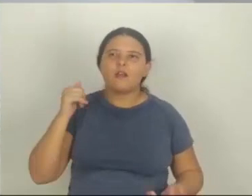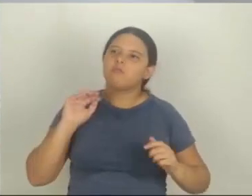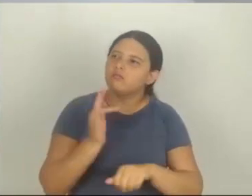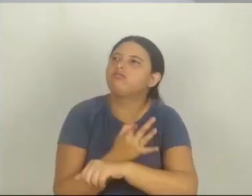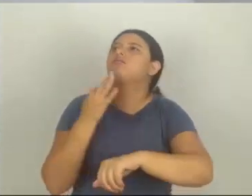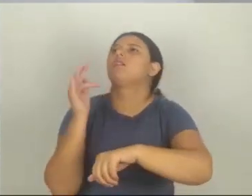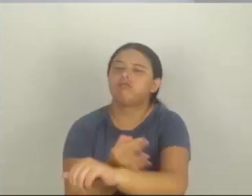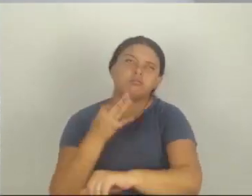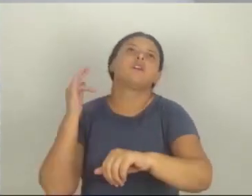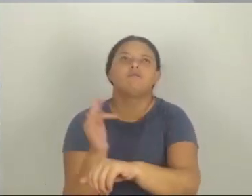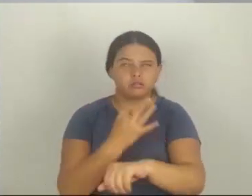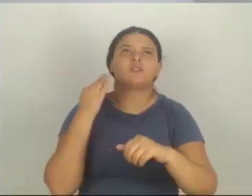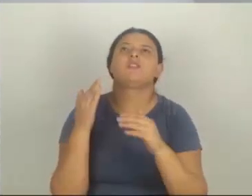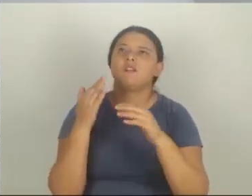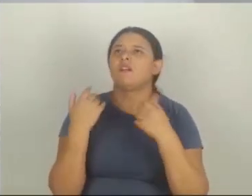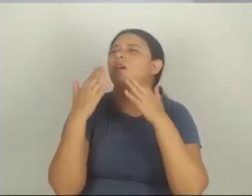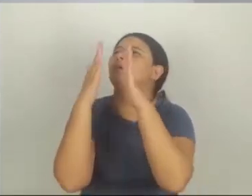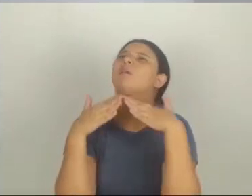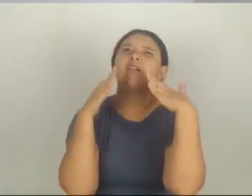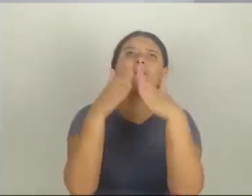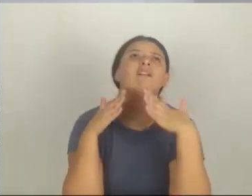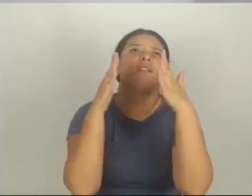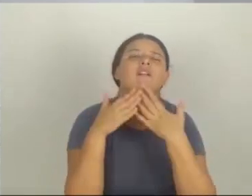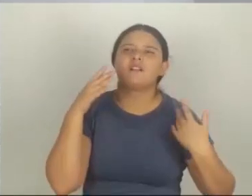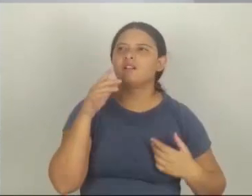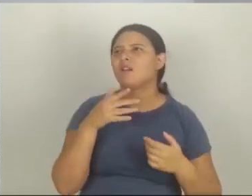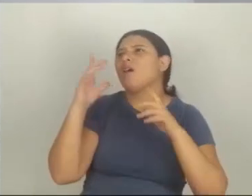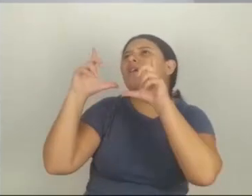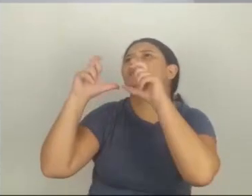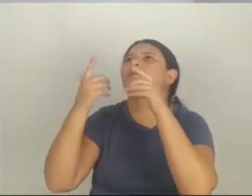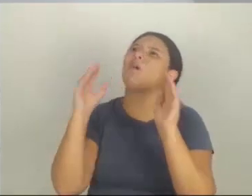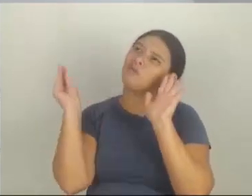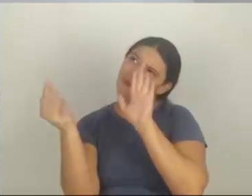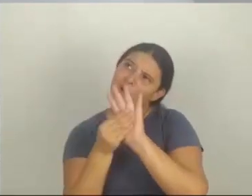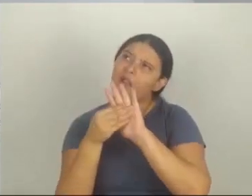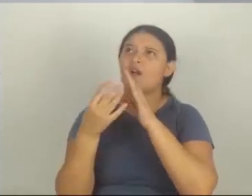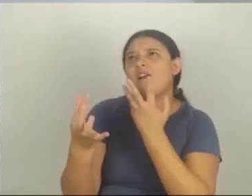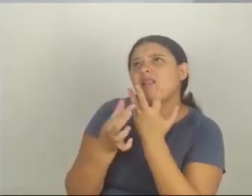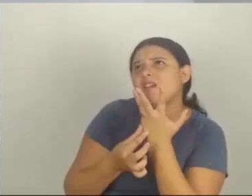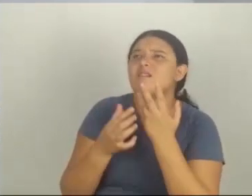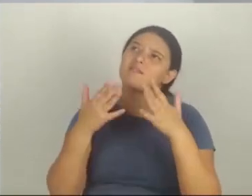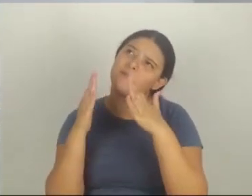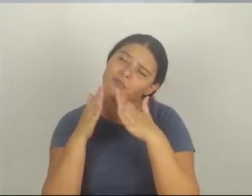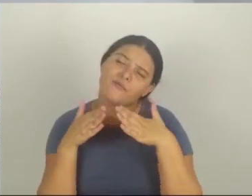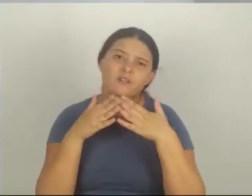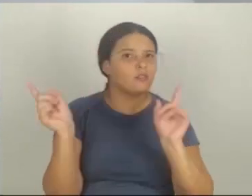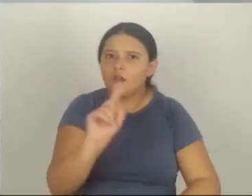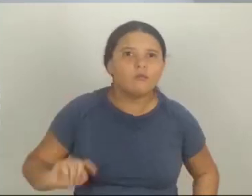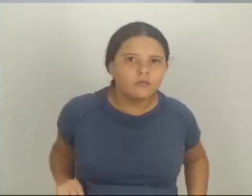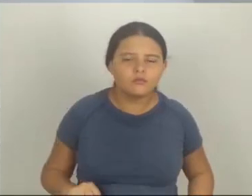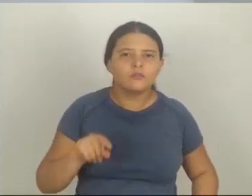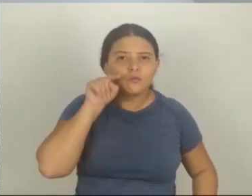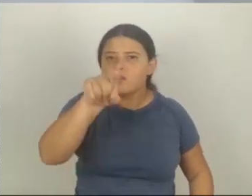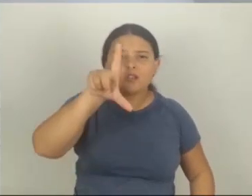batendo na mesma tecla, implorando pra ser assumida, pra ele postar fotinho, pra ele usar aliancinha, sabe? Você